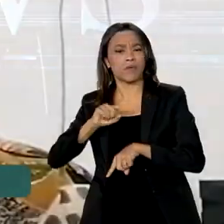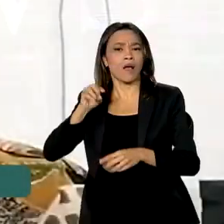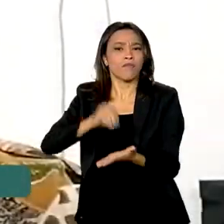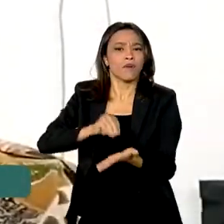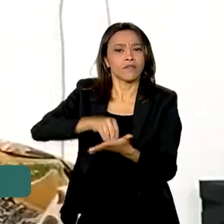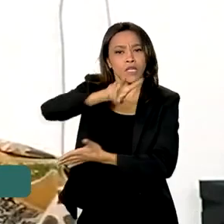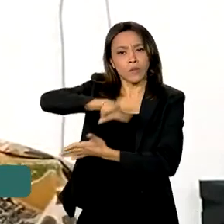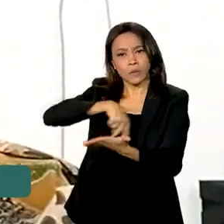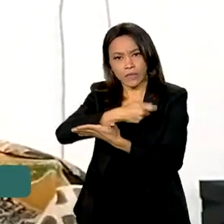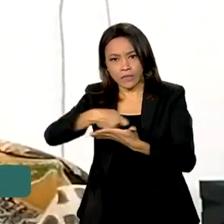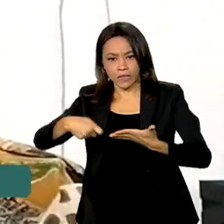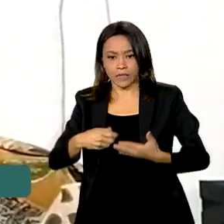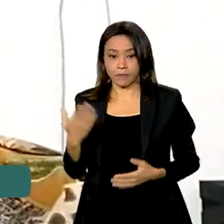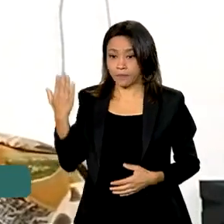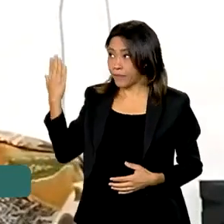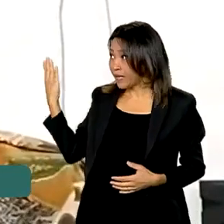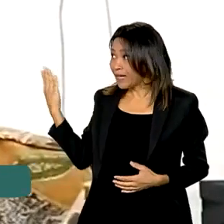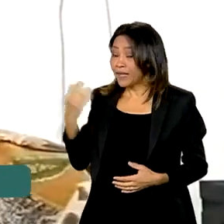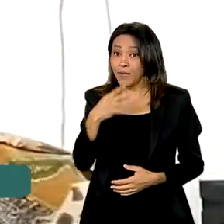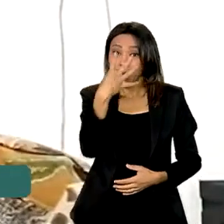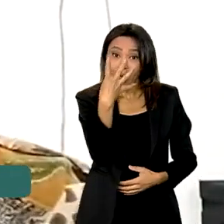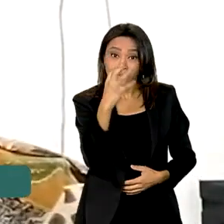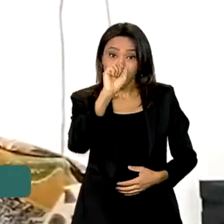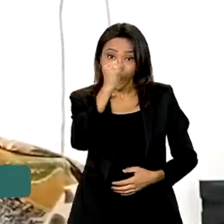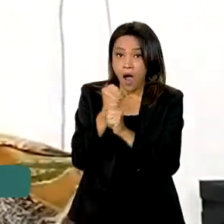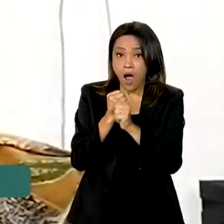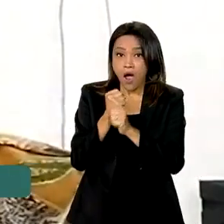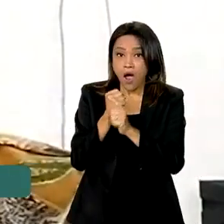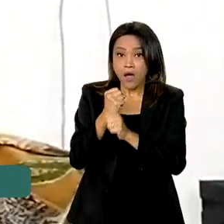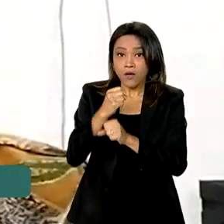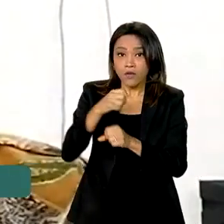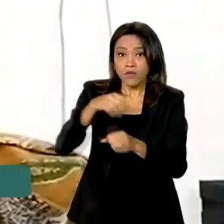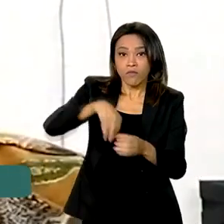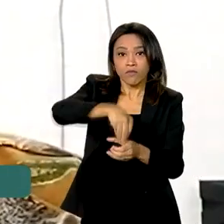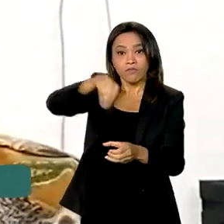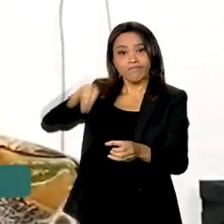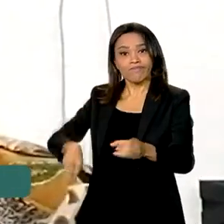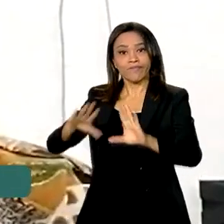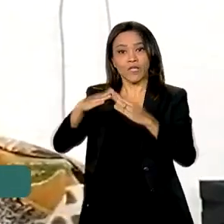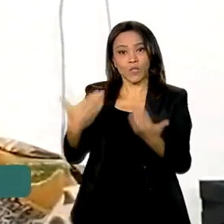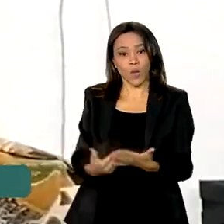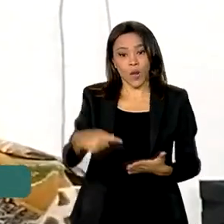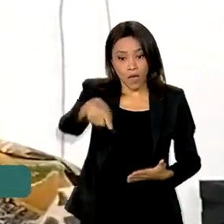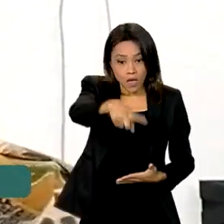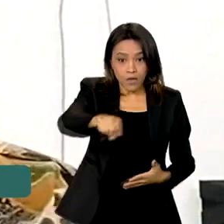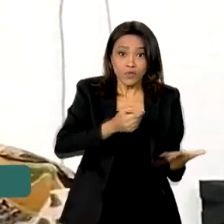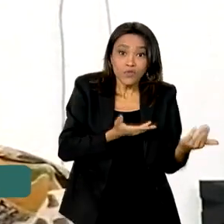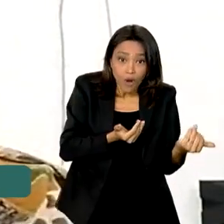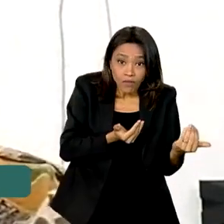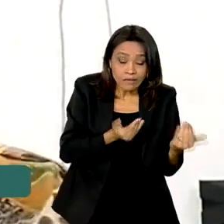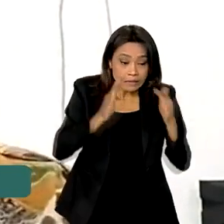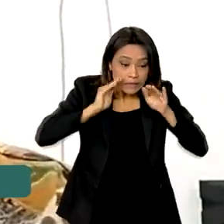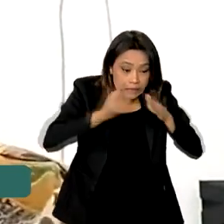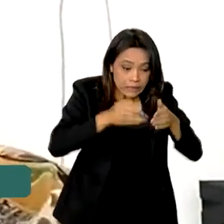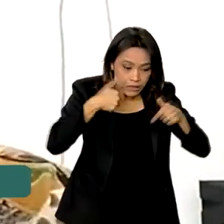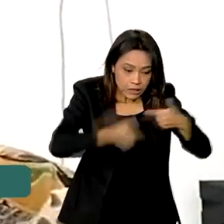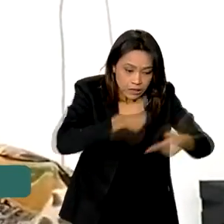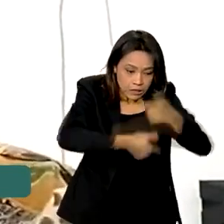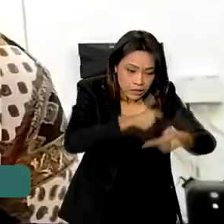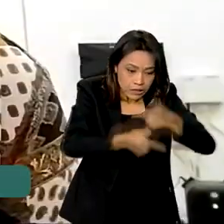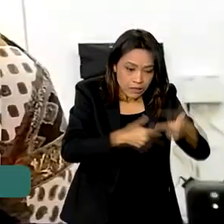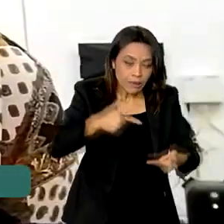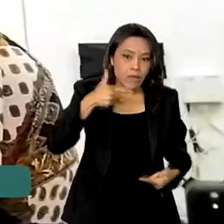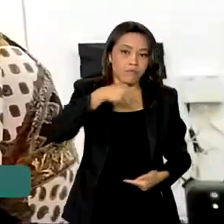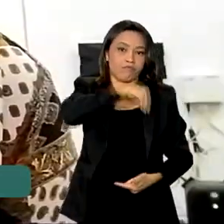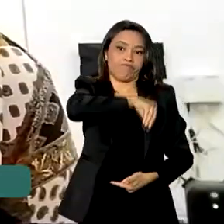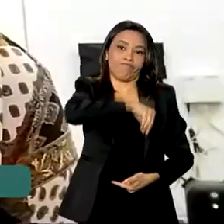Foram 48 anos fora de uma sala de aula. jovem, a prioridade era trabalhar para se sustentar.